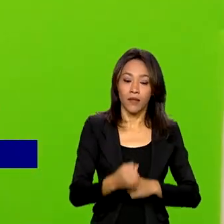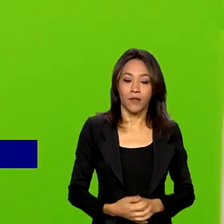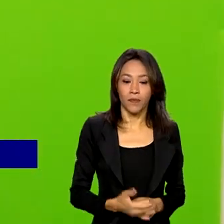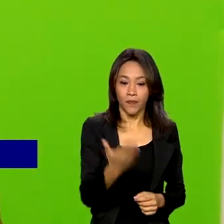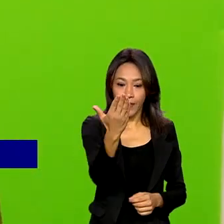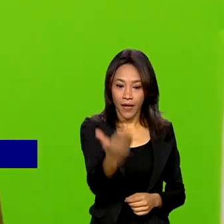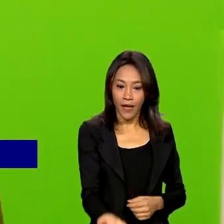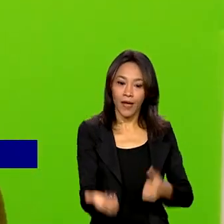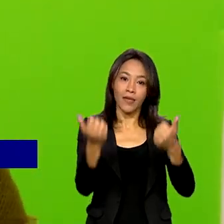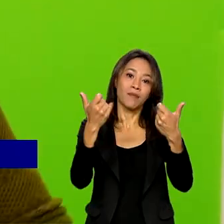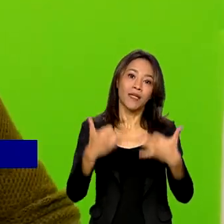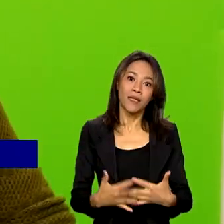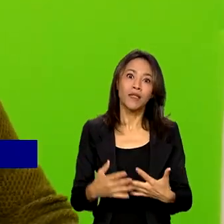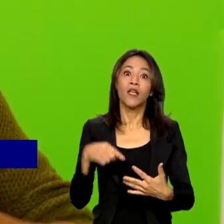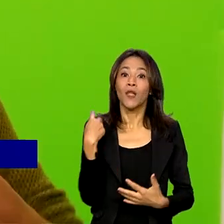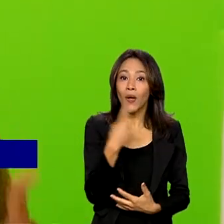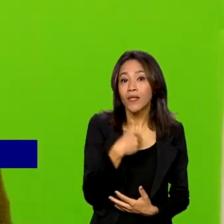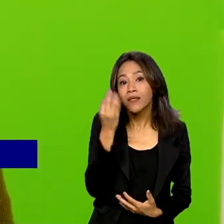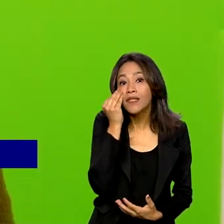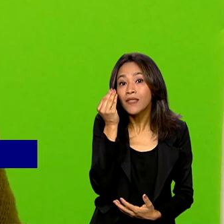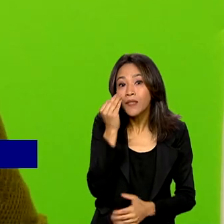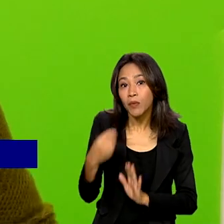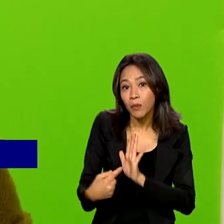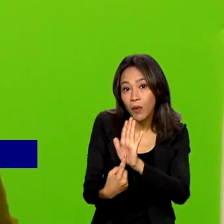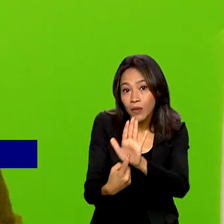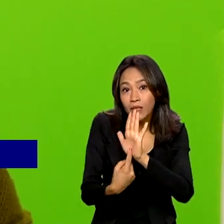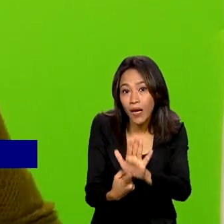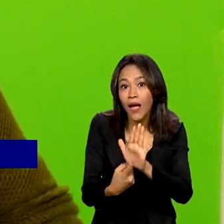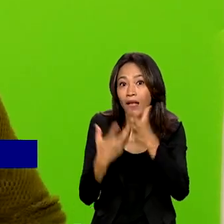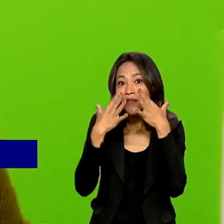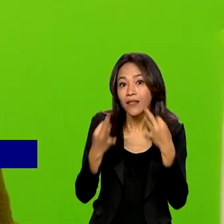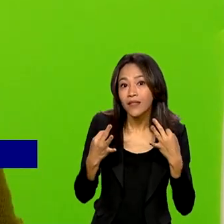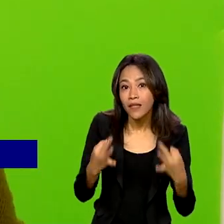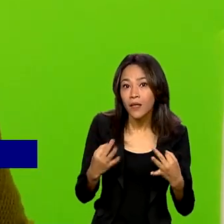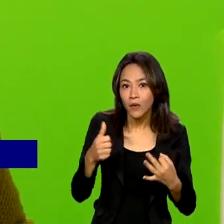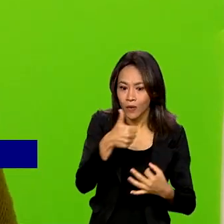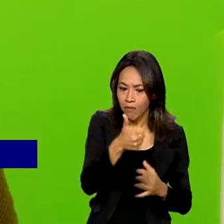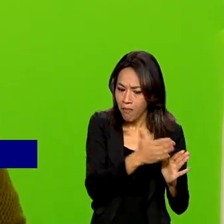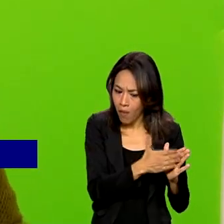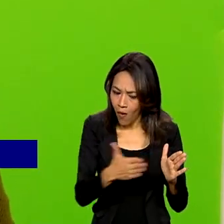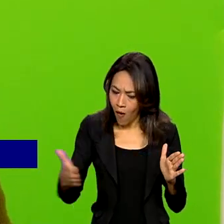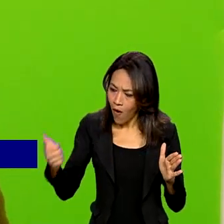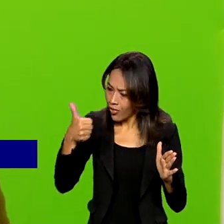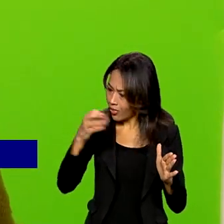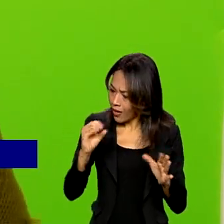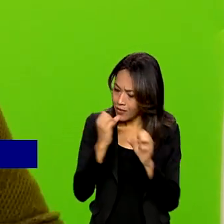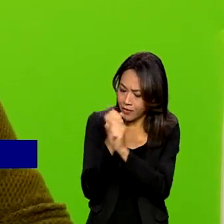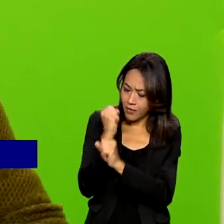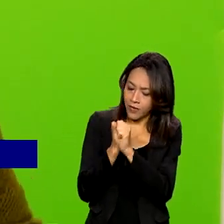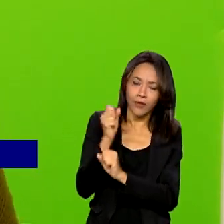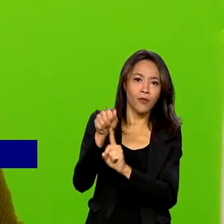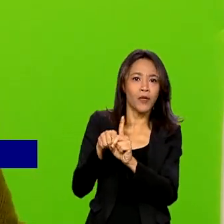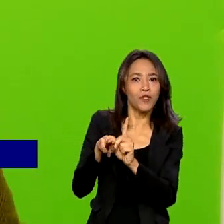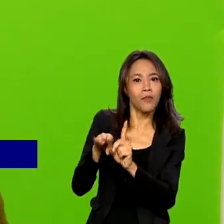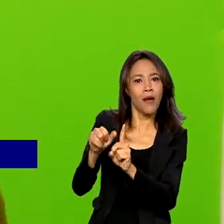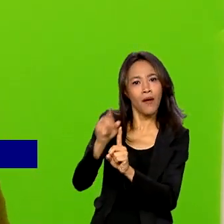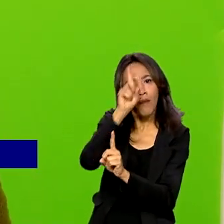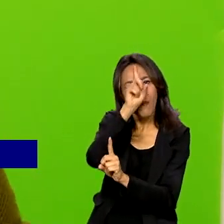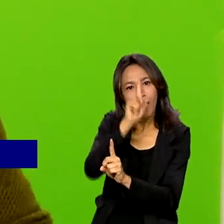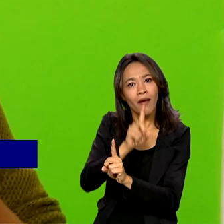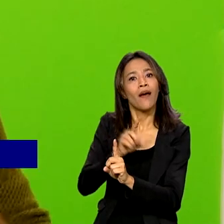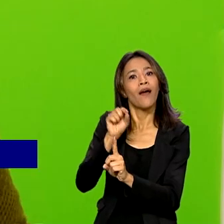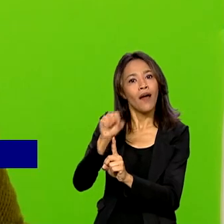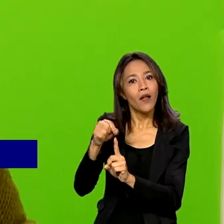chamar a atenção mostrando os dados falando dos 10 anos do Maio Amarelo e deixando as